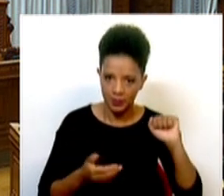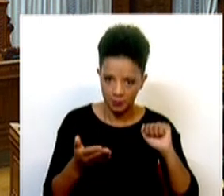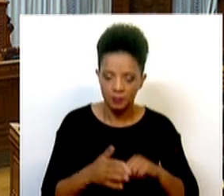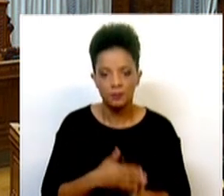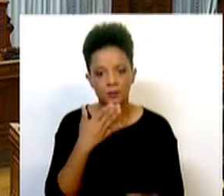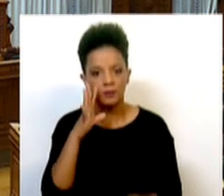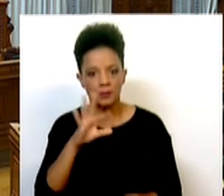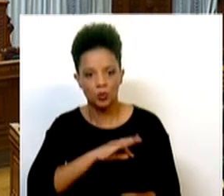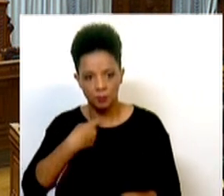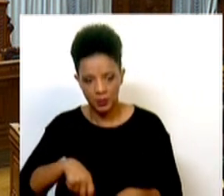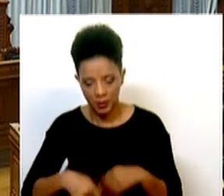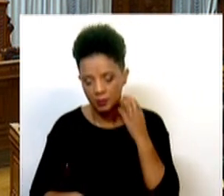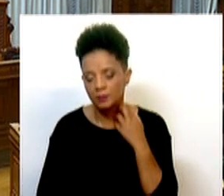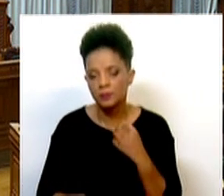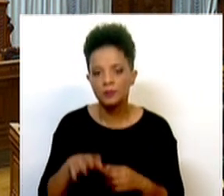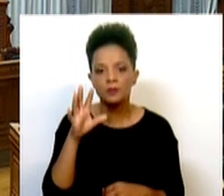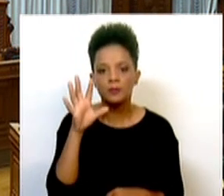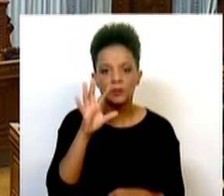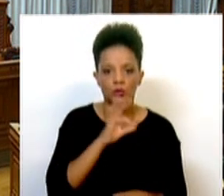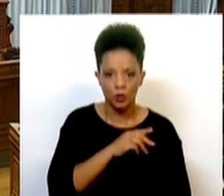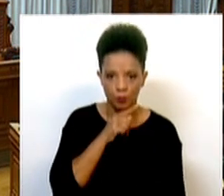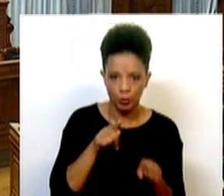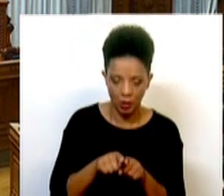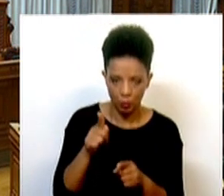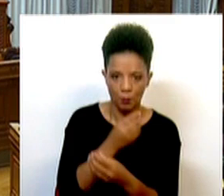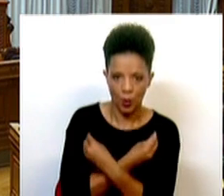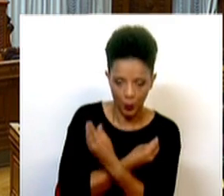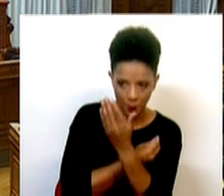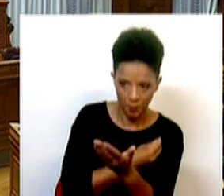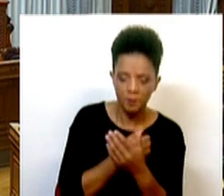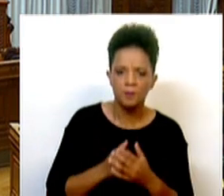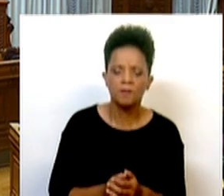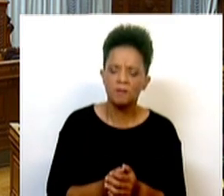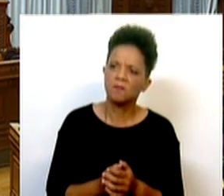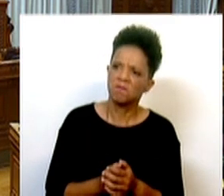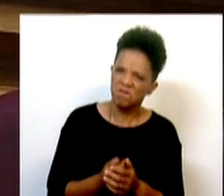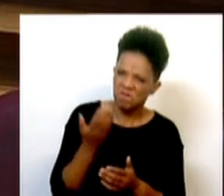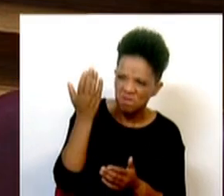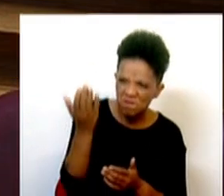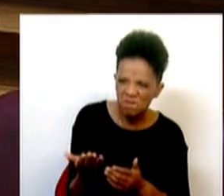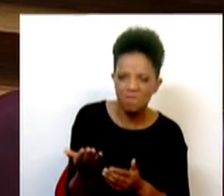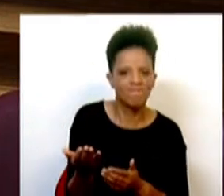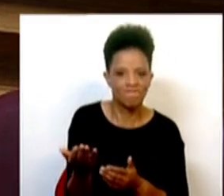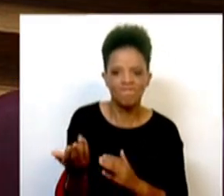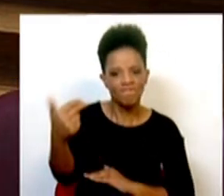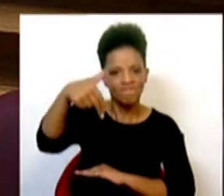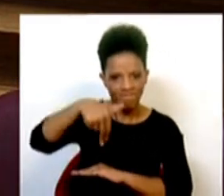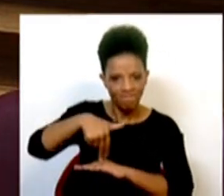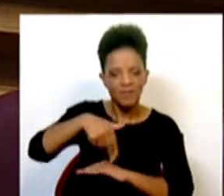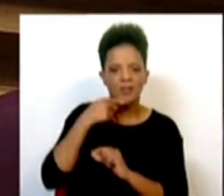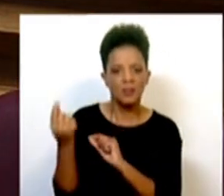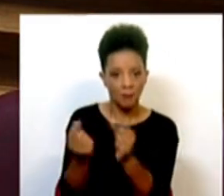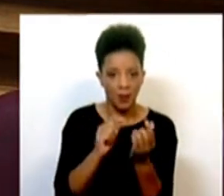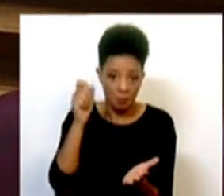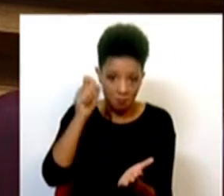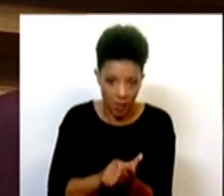Muito obrigada Sr. Presidente, Sr. Deputado Pedro Filipe Soares. Fica-lhe mal vir a este debate